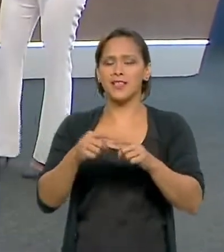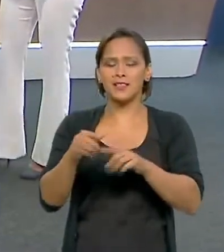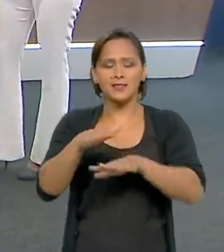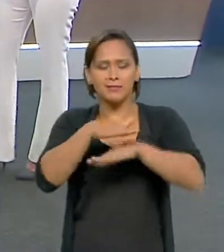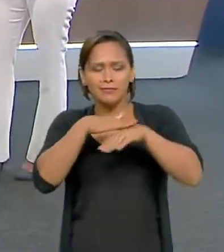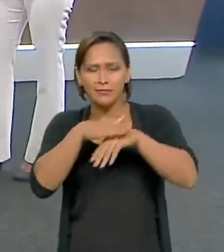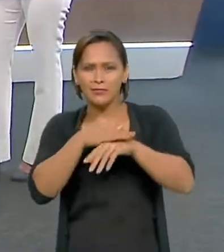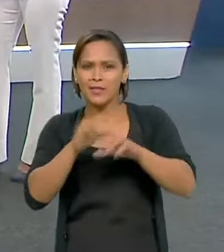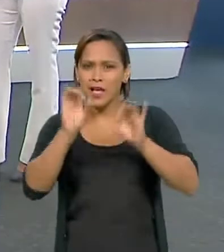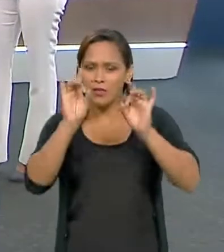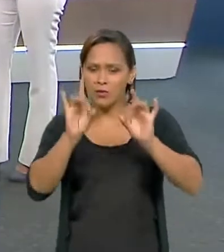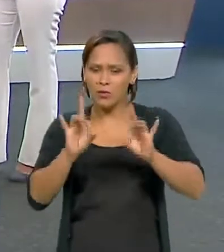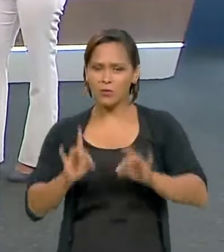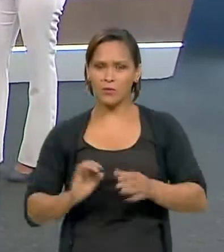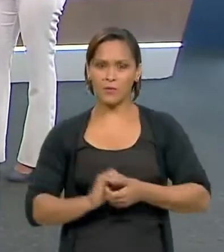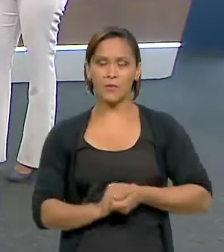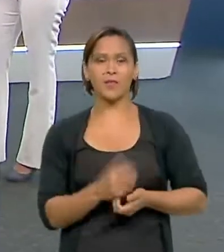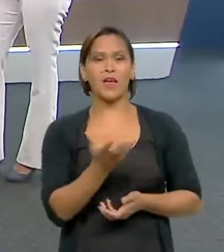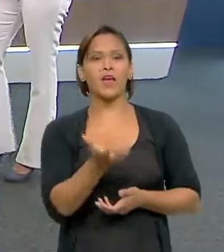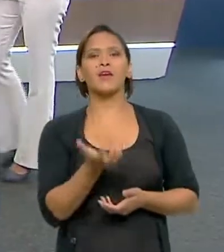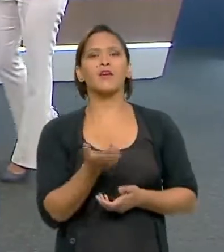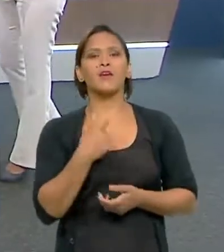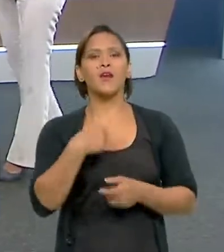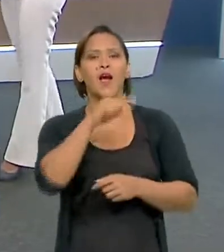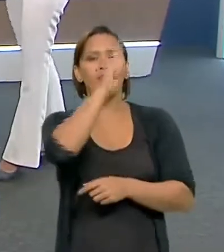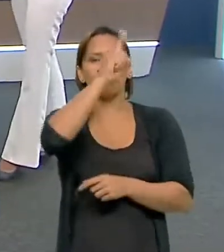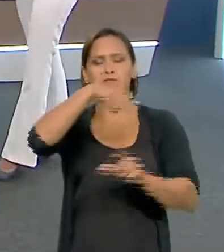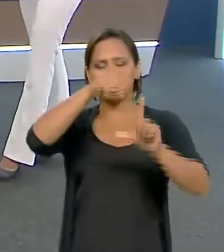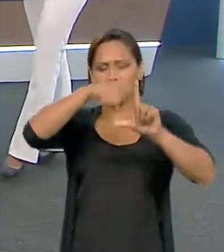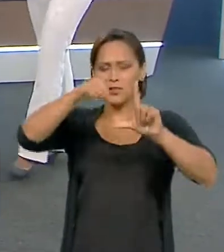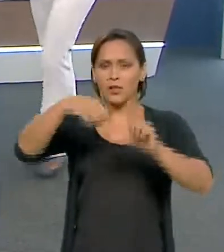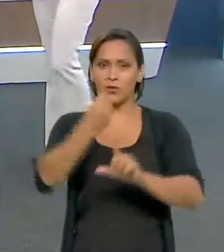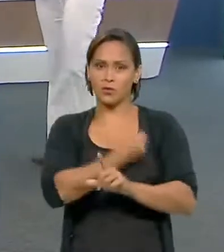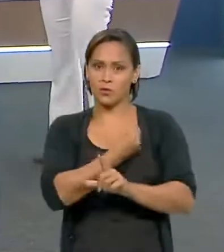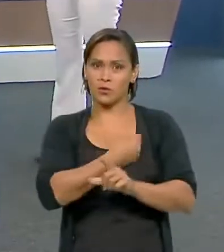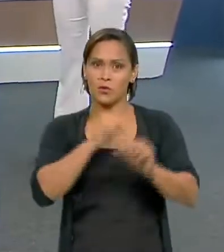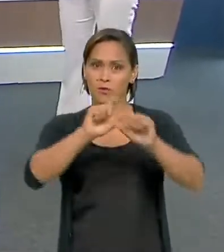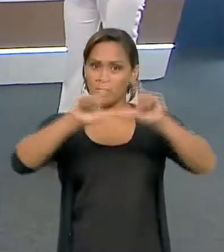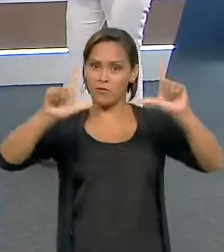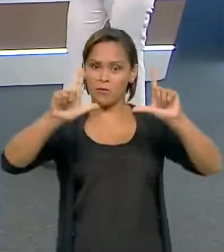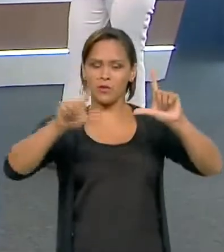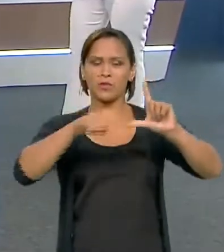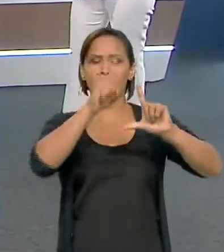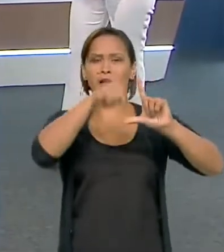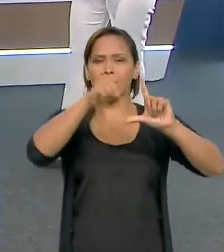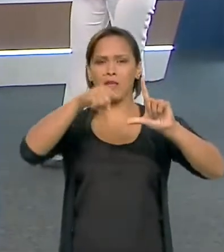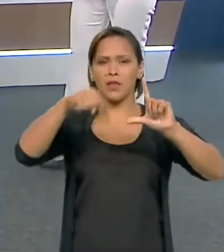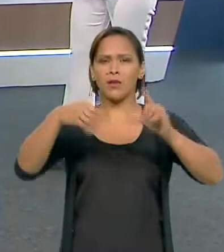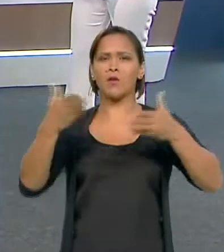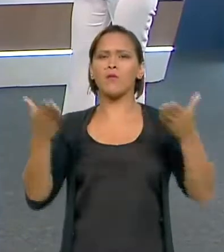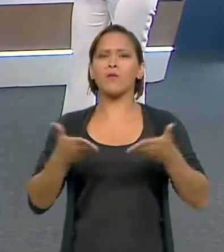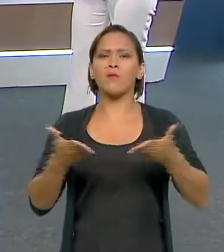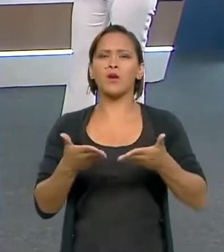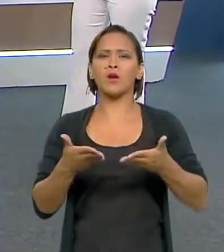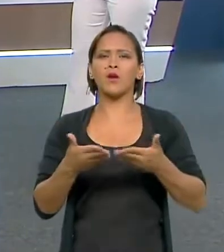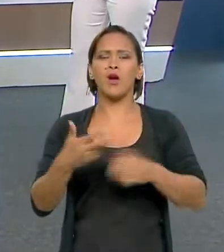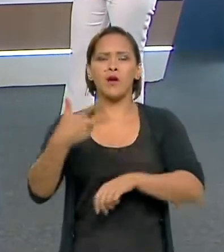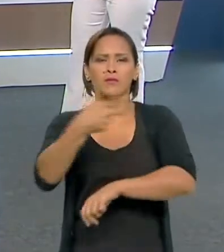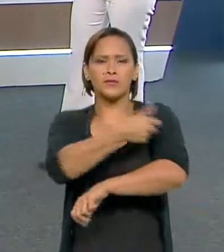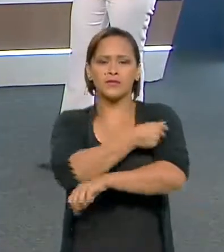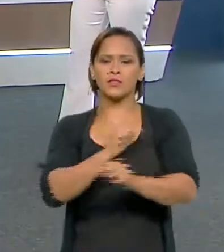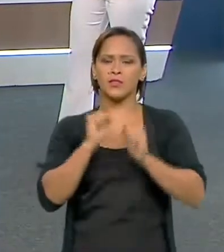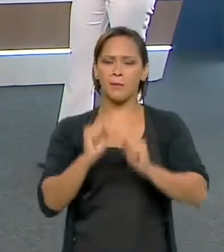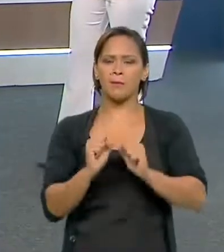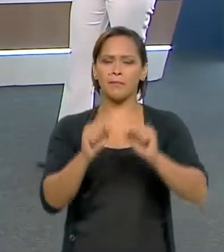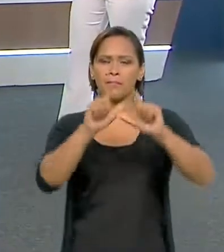muito partidarismo. E eu quero aproveitar para trazer o vacinômetro. Vamos mostrar aqui na nosso telão como está o vacinômetro nesse momento. E você